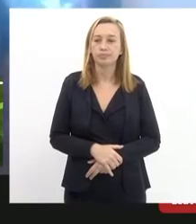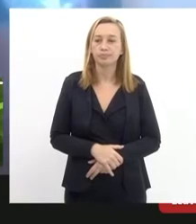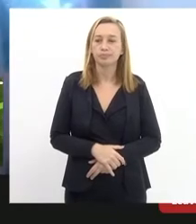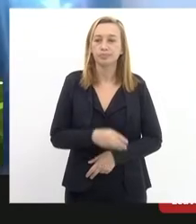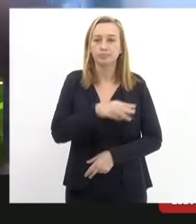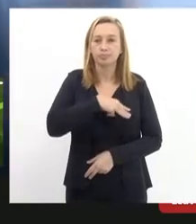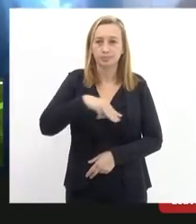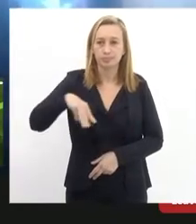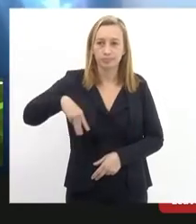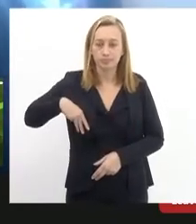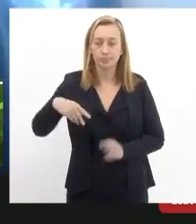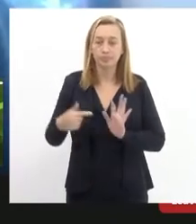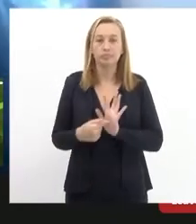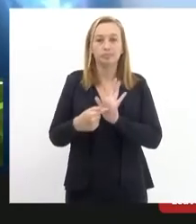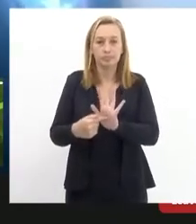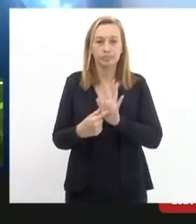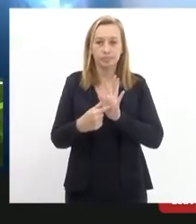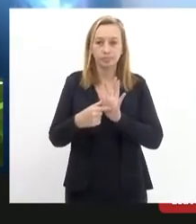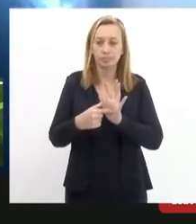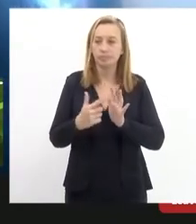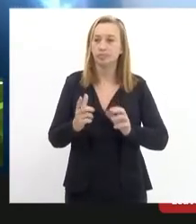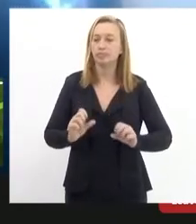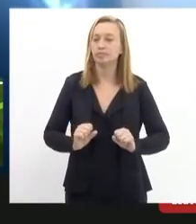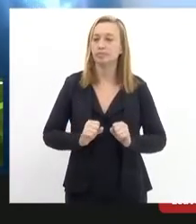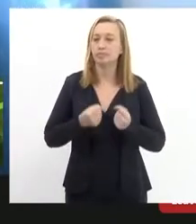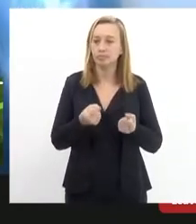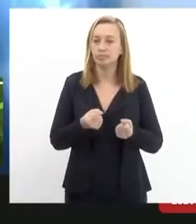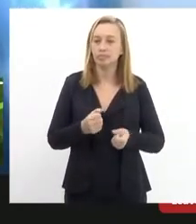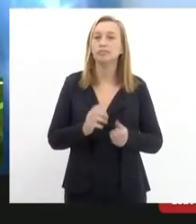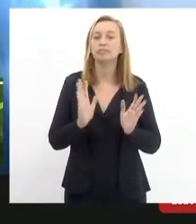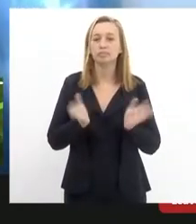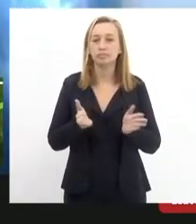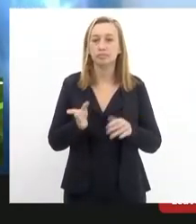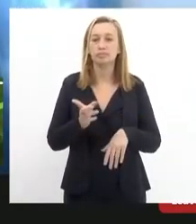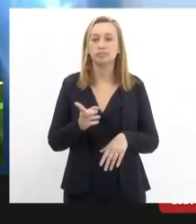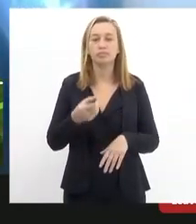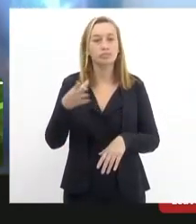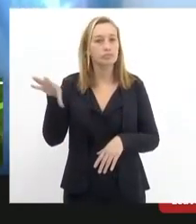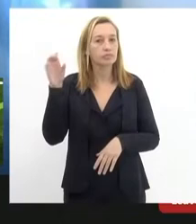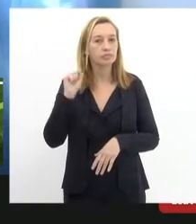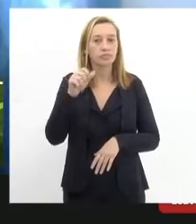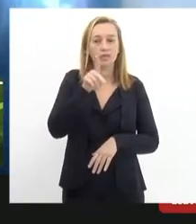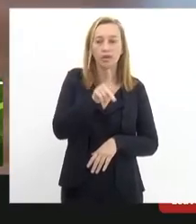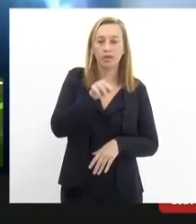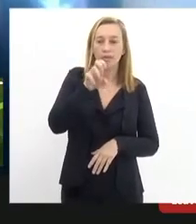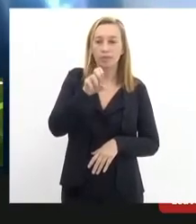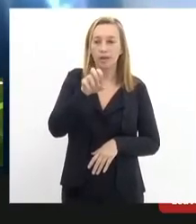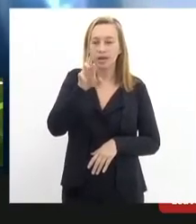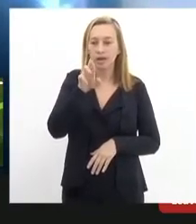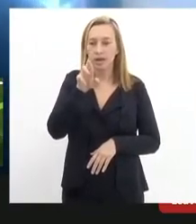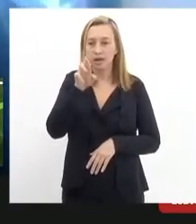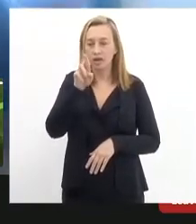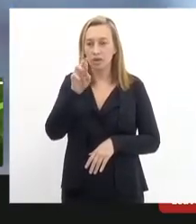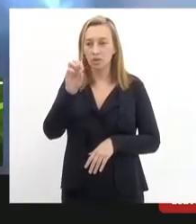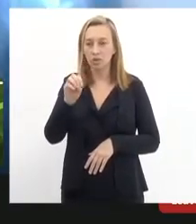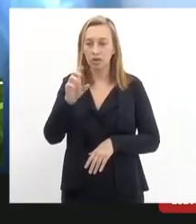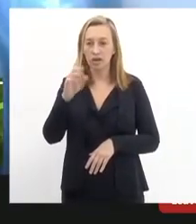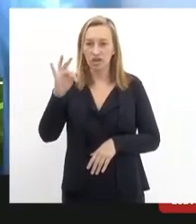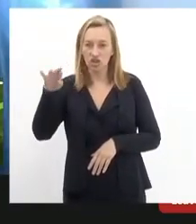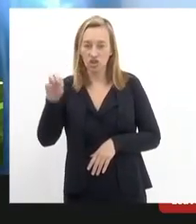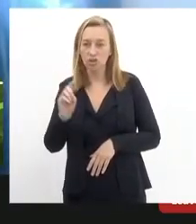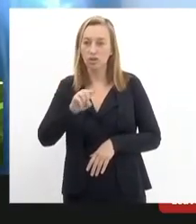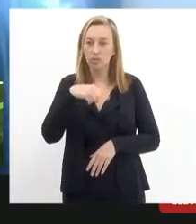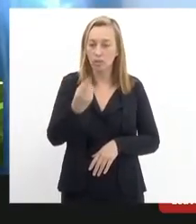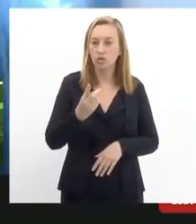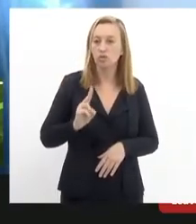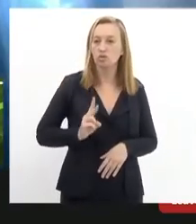Ministério Público mostrou a sua disposição então está na hora de ouvirmos o Pedro Castilho e depois continuarmos com